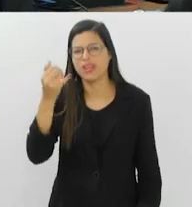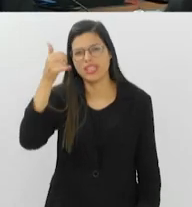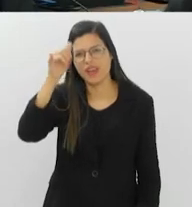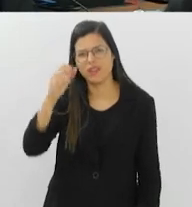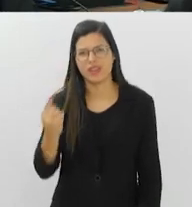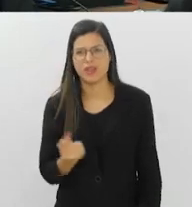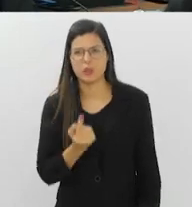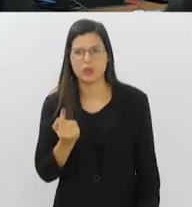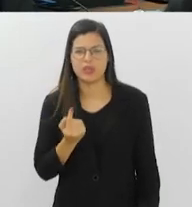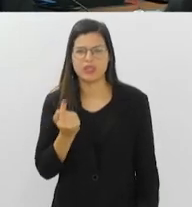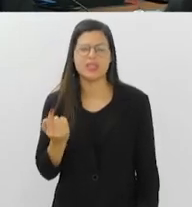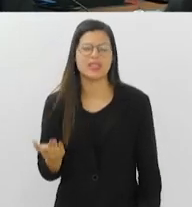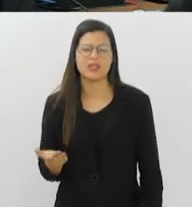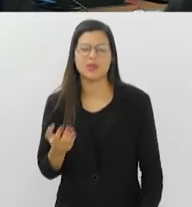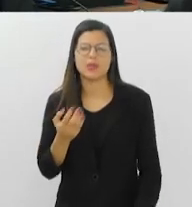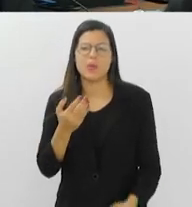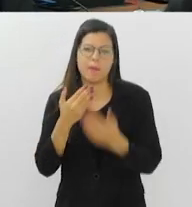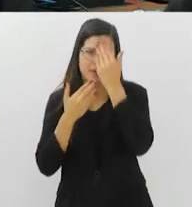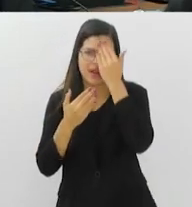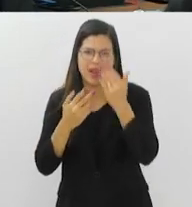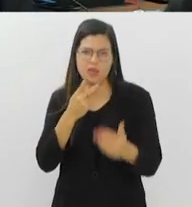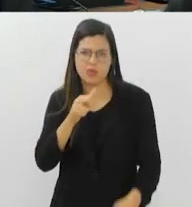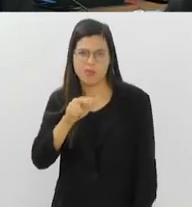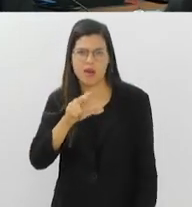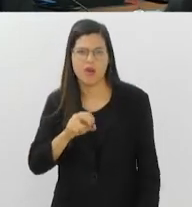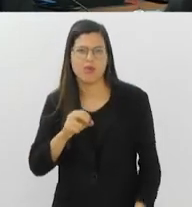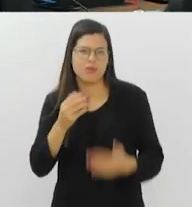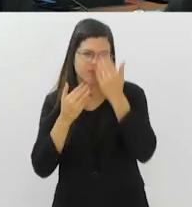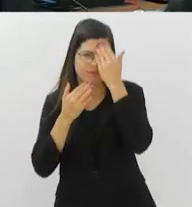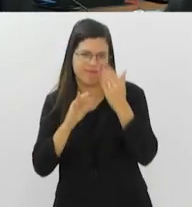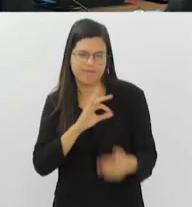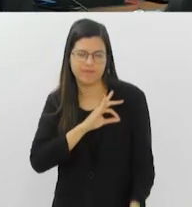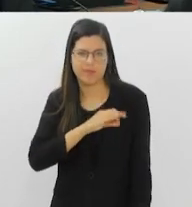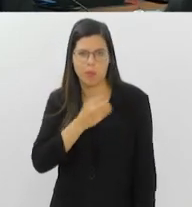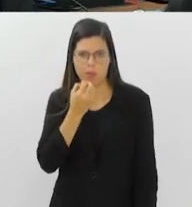desertos. Obrigado, PV. Agradece ao comandante. Bom dia para você.